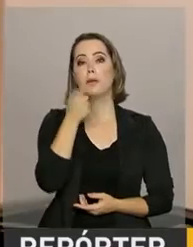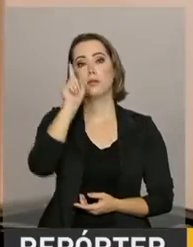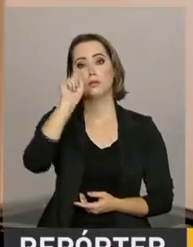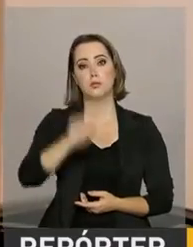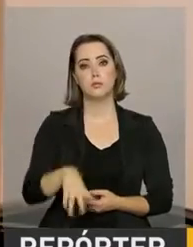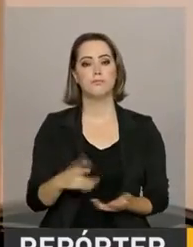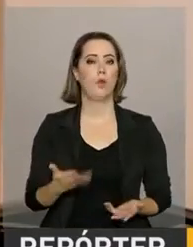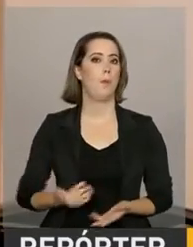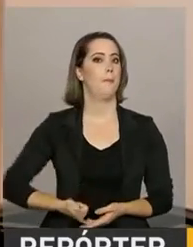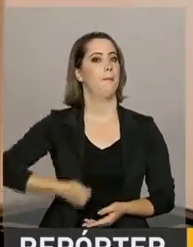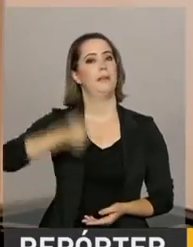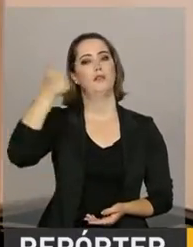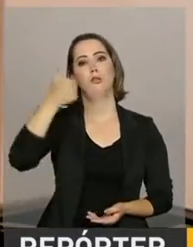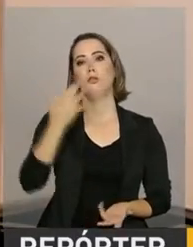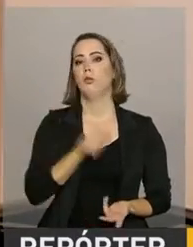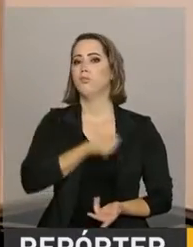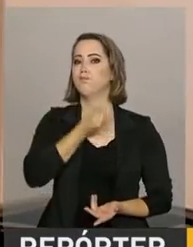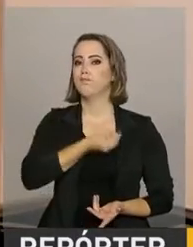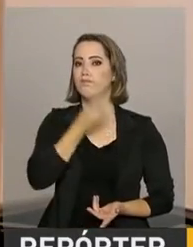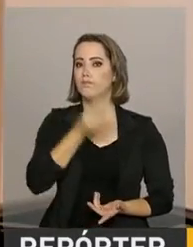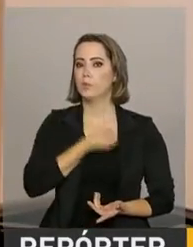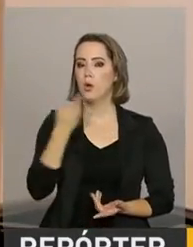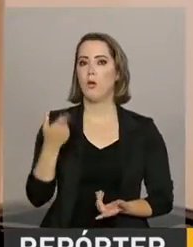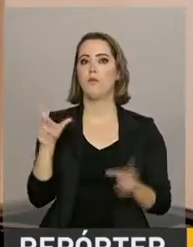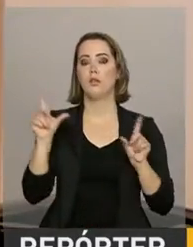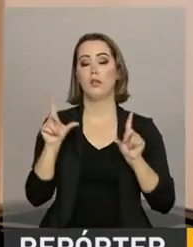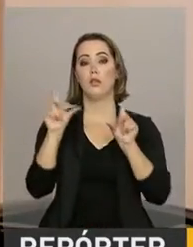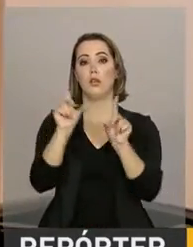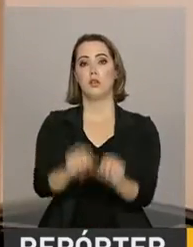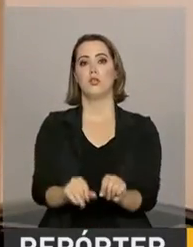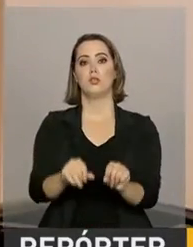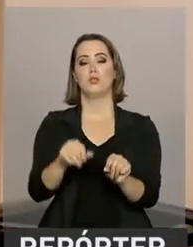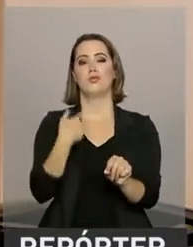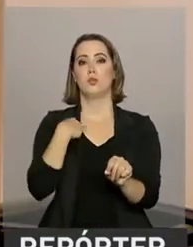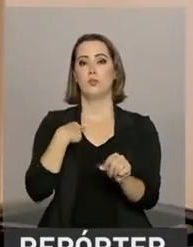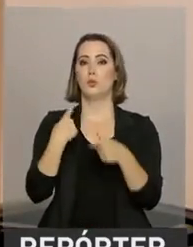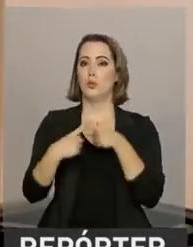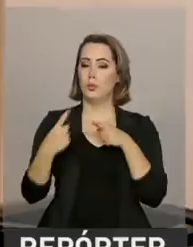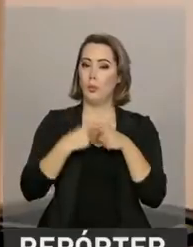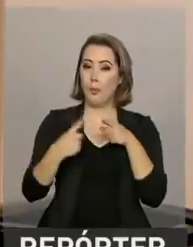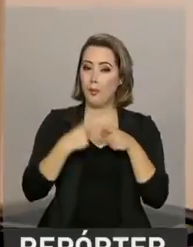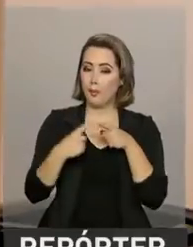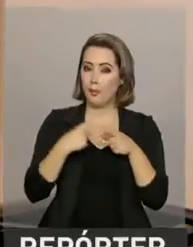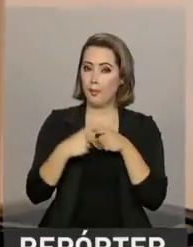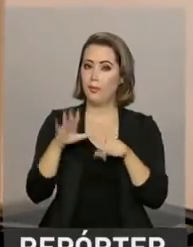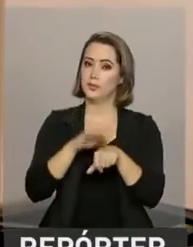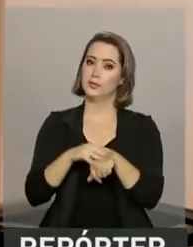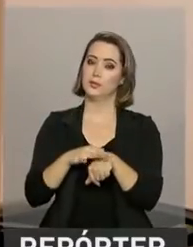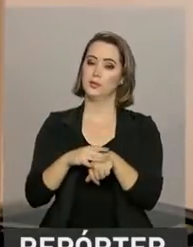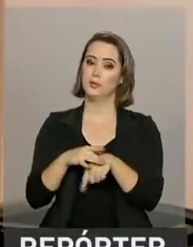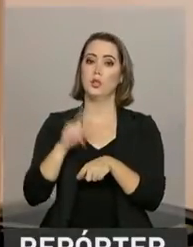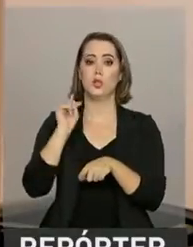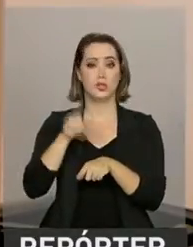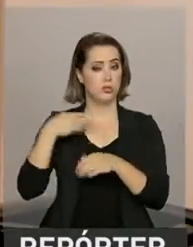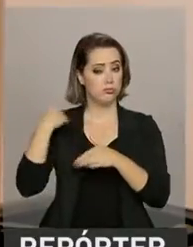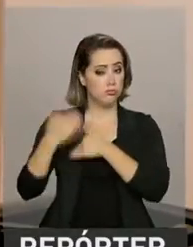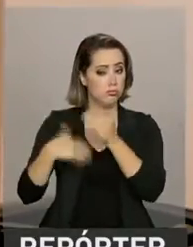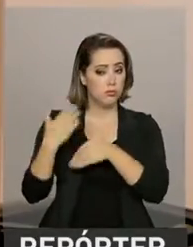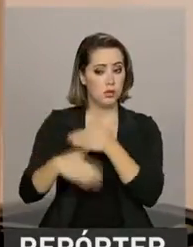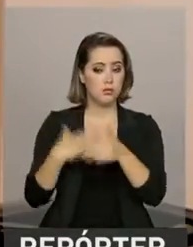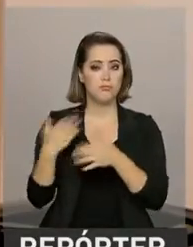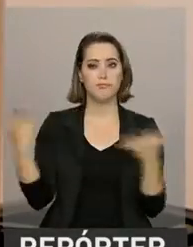um ganho melhor em relação à redução de hipoglicemia. Então, isso já representa um avanço